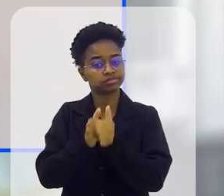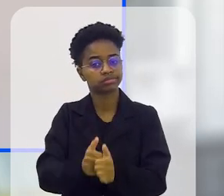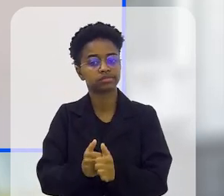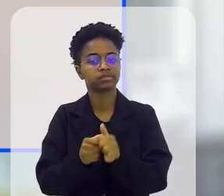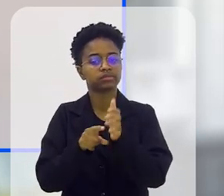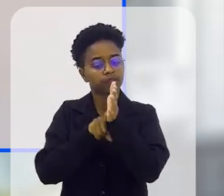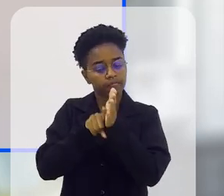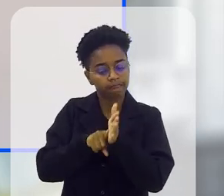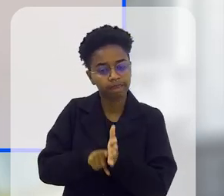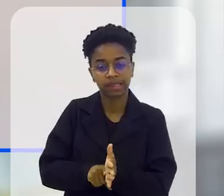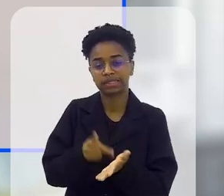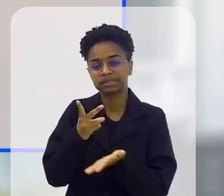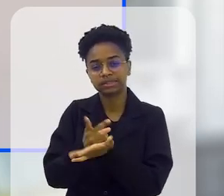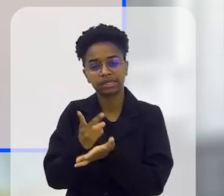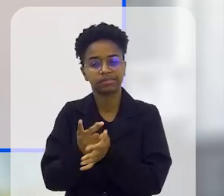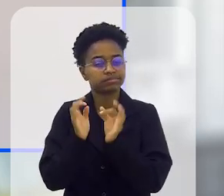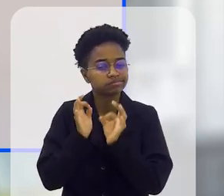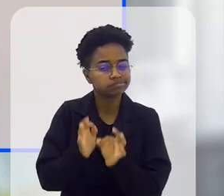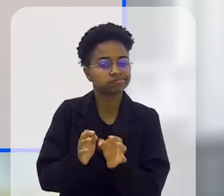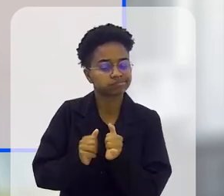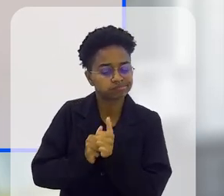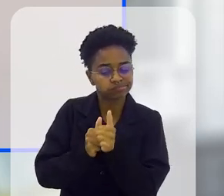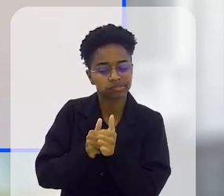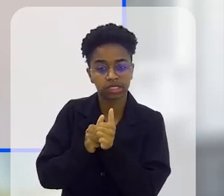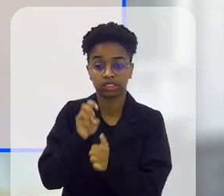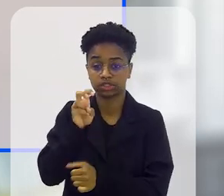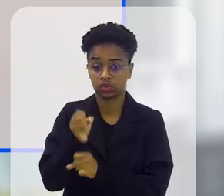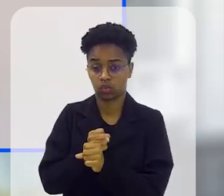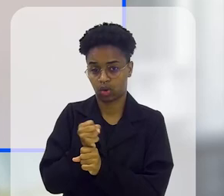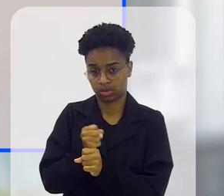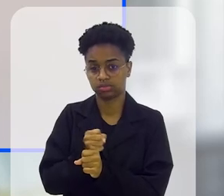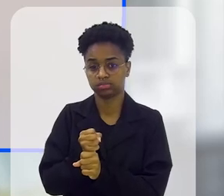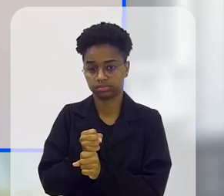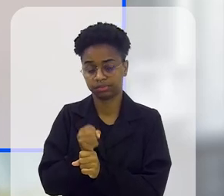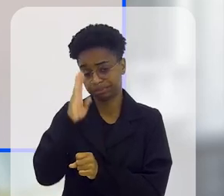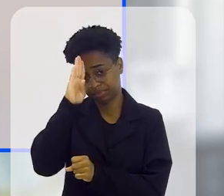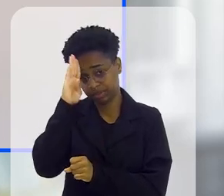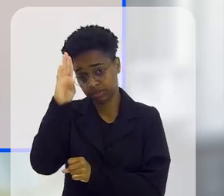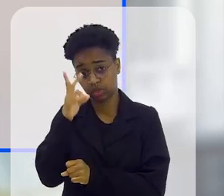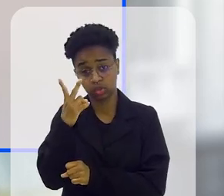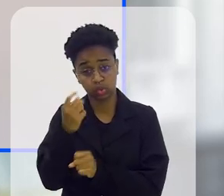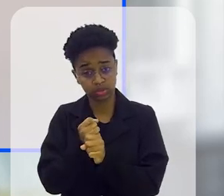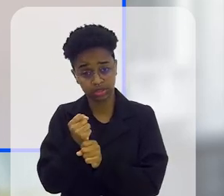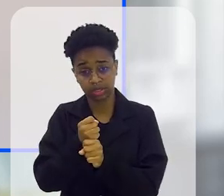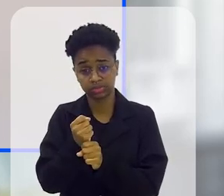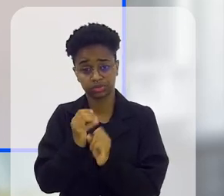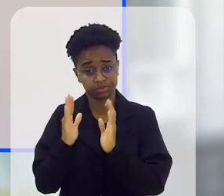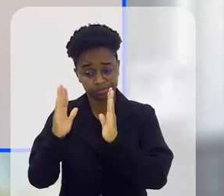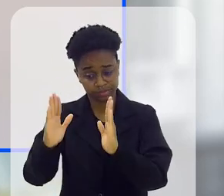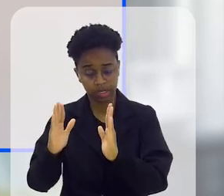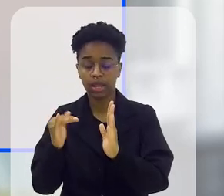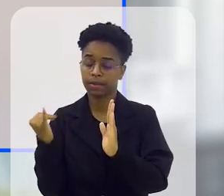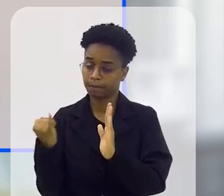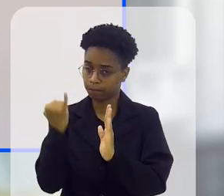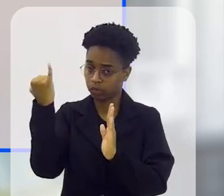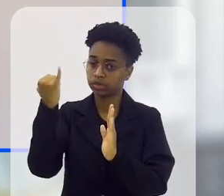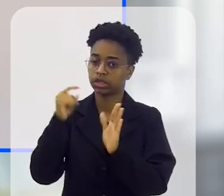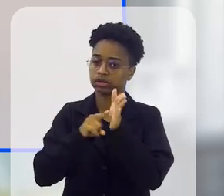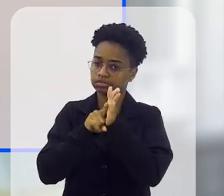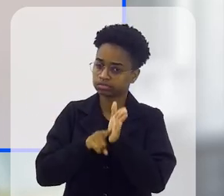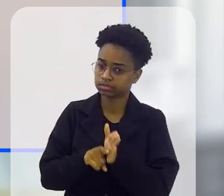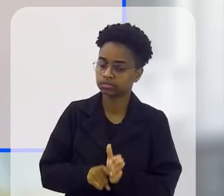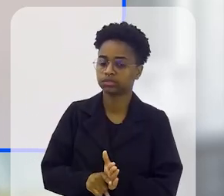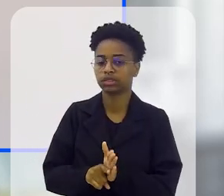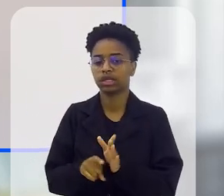que esse acompanhamento seja feito de forma muito regular e muito consistente nos cinco primeiros anos, principalmente nos dois primeiros anos, é muitíssimo